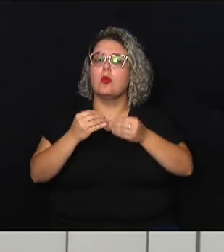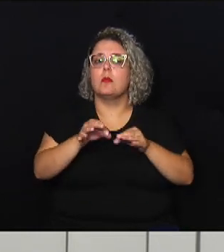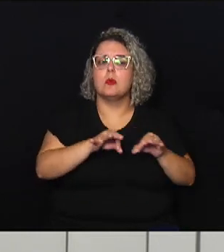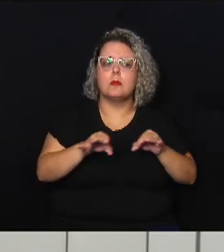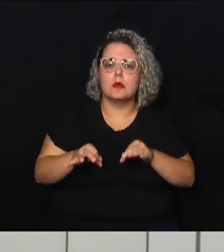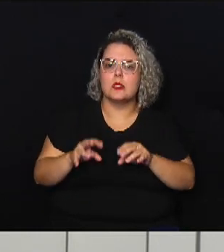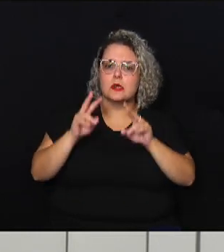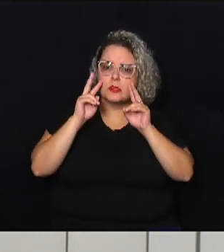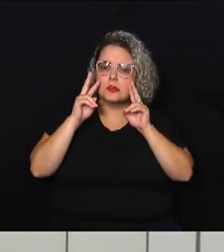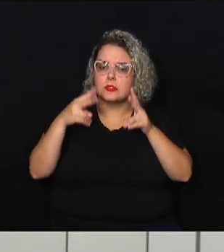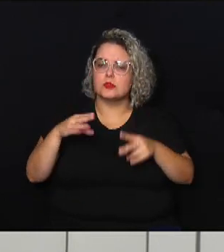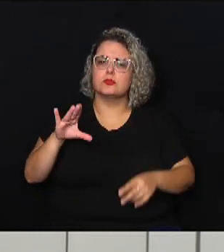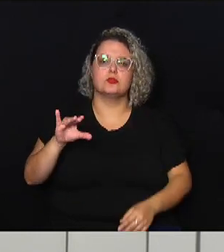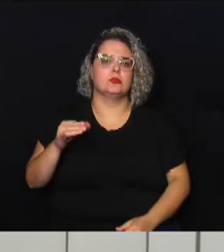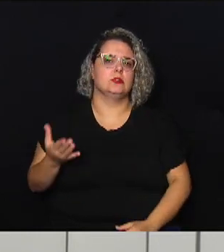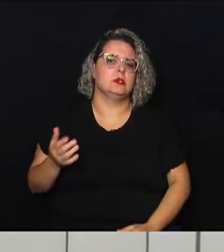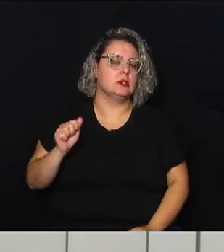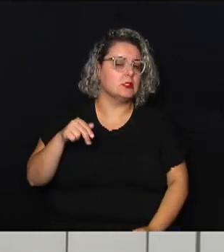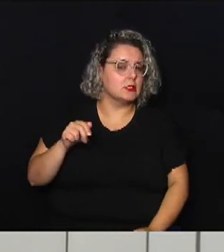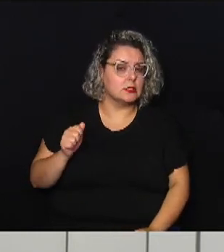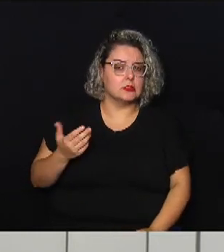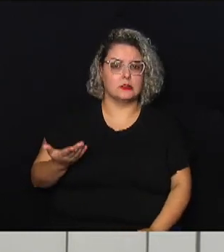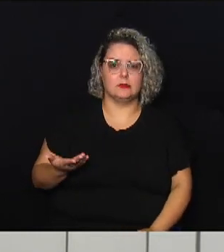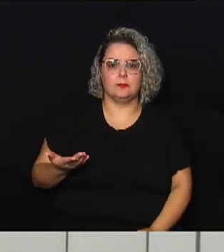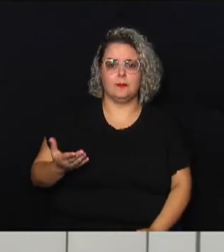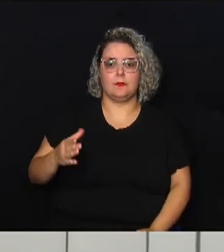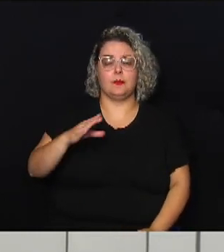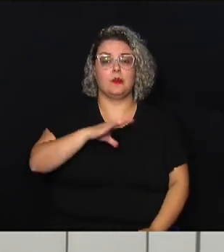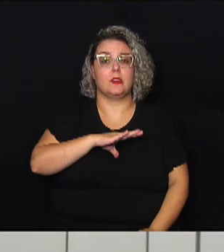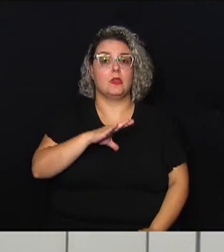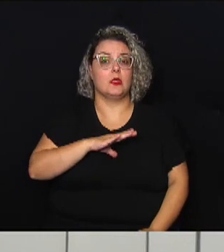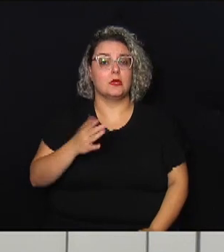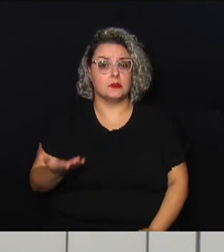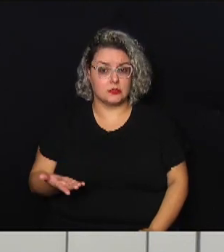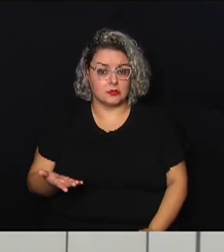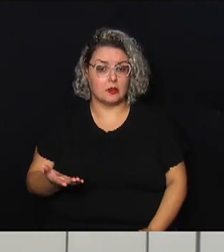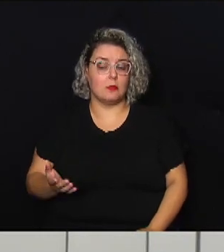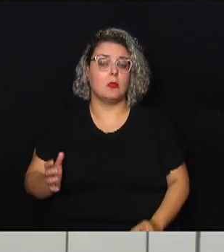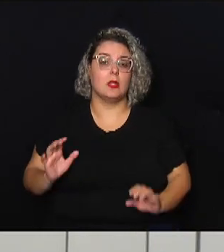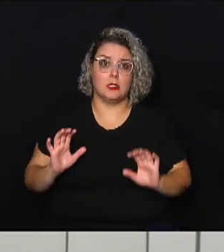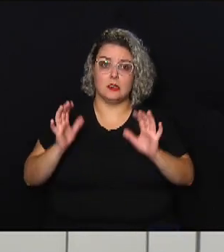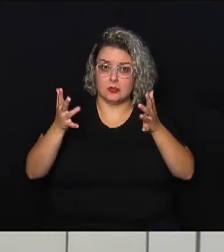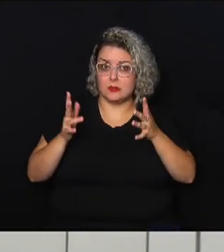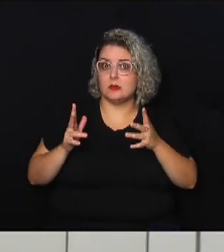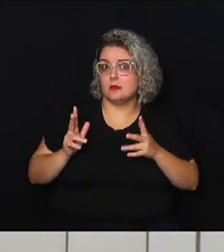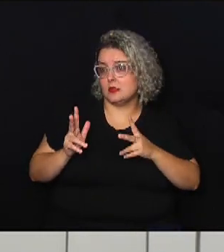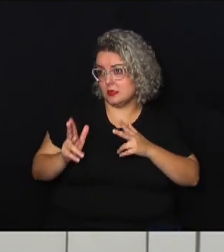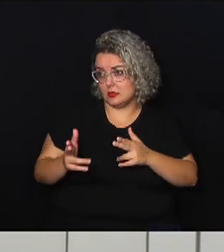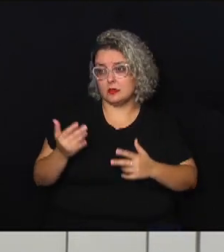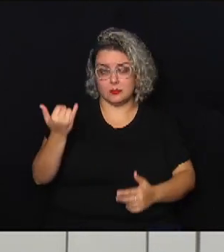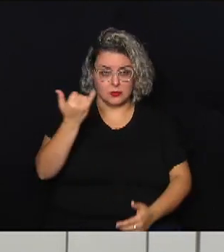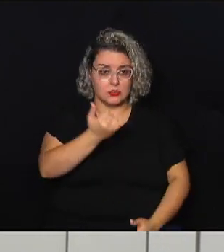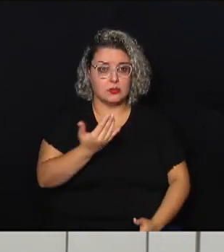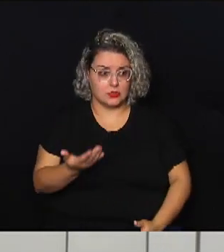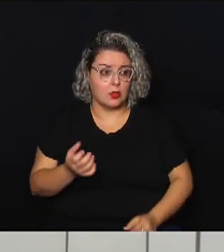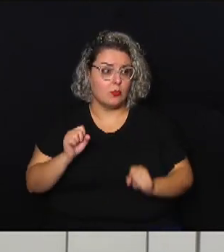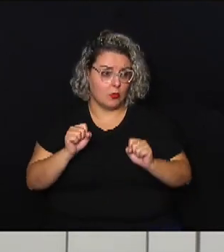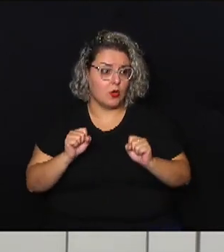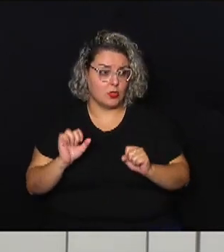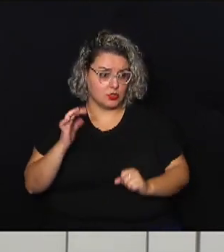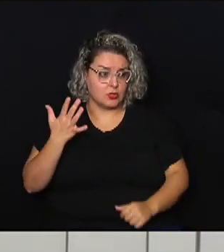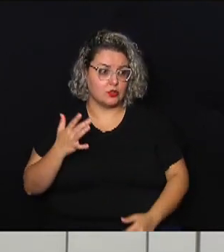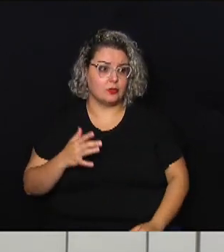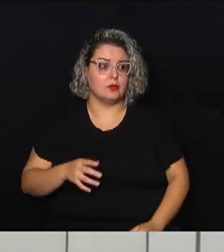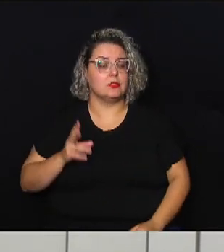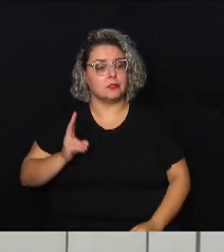visão de cientista Ana as cidades para esses eventos que como você disse pode acontecer cada